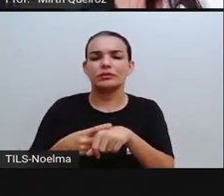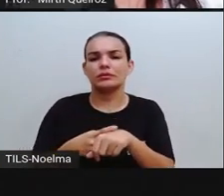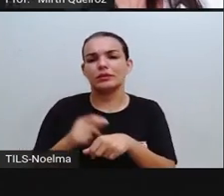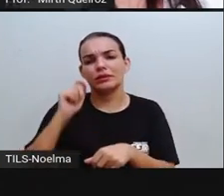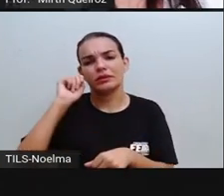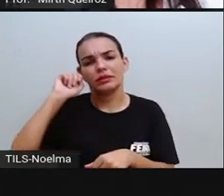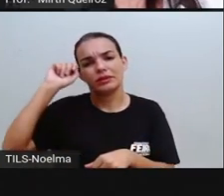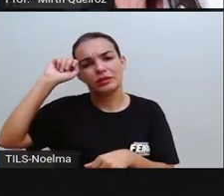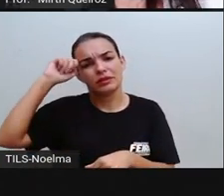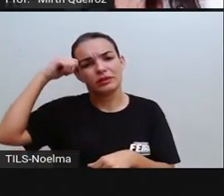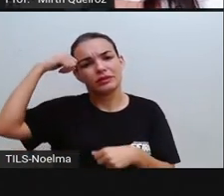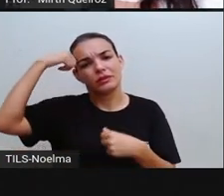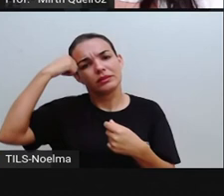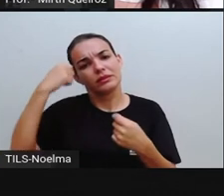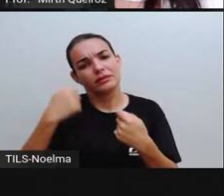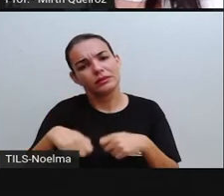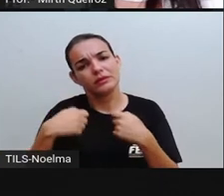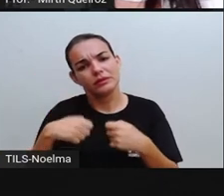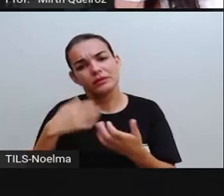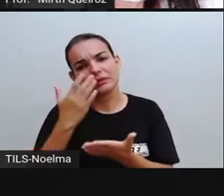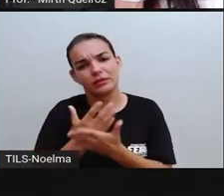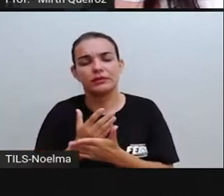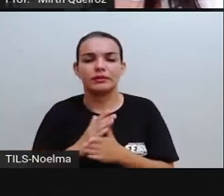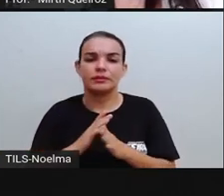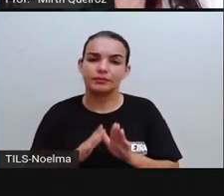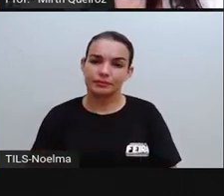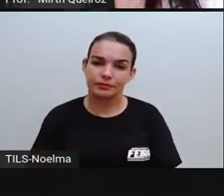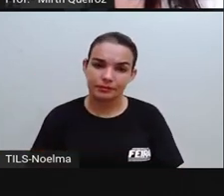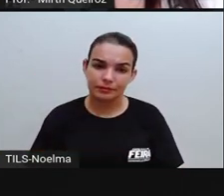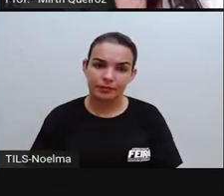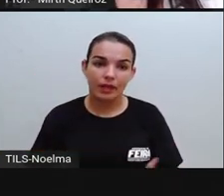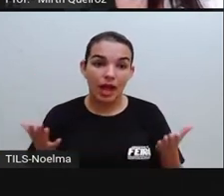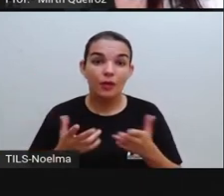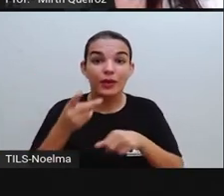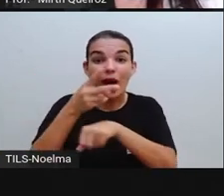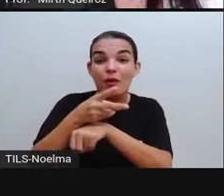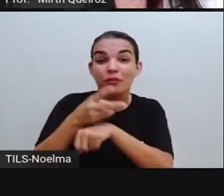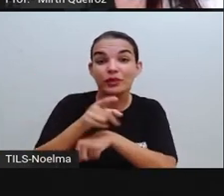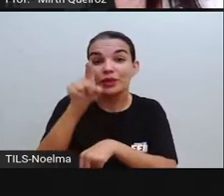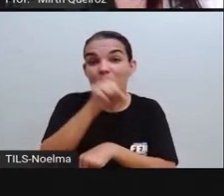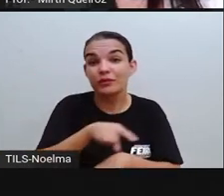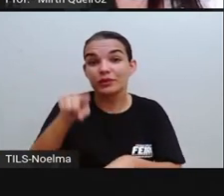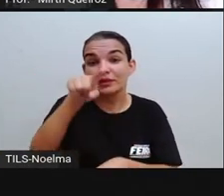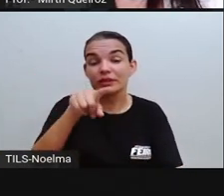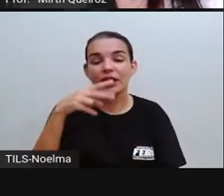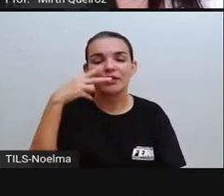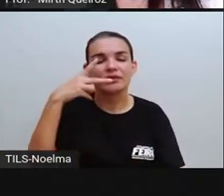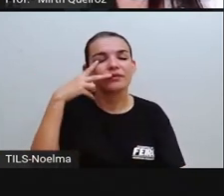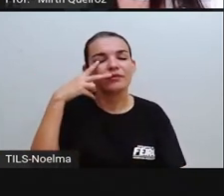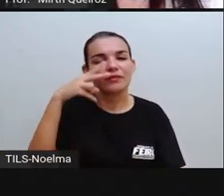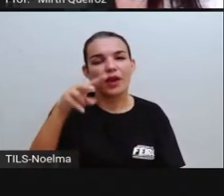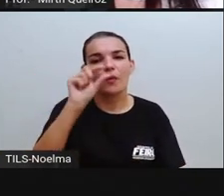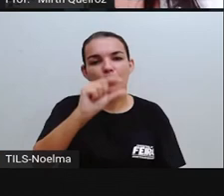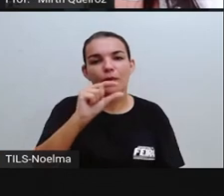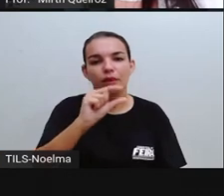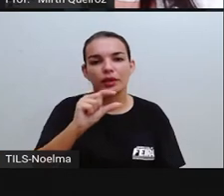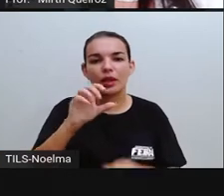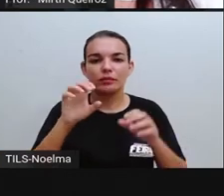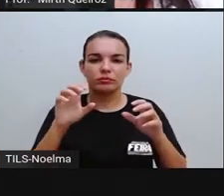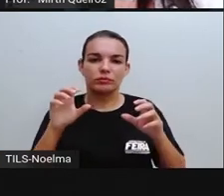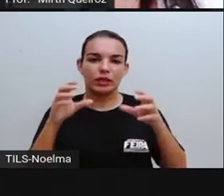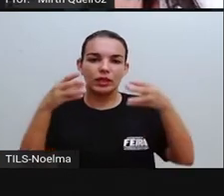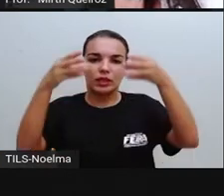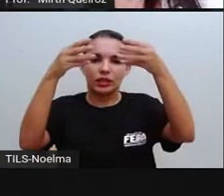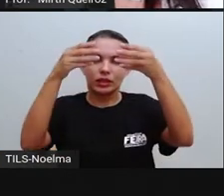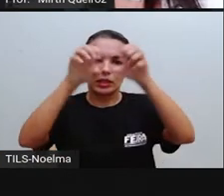o racismo ainda está presente aí na nossa sociedade. E agora, eu trouxe um vídeo para vocês que a gente vai falar um pouquinho aí sobre o racismo